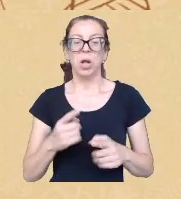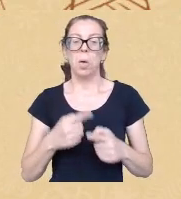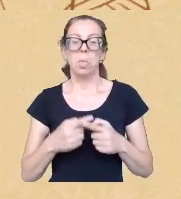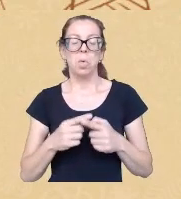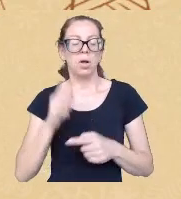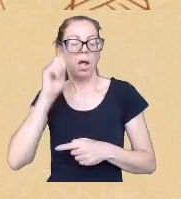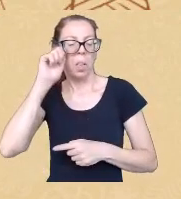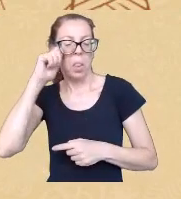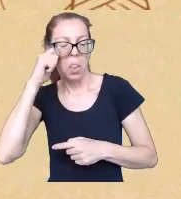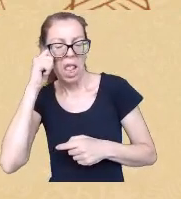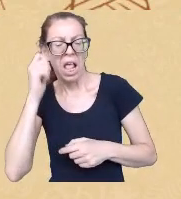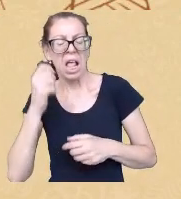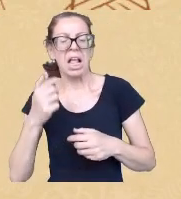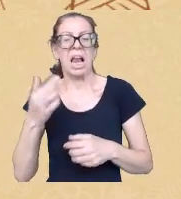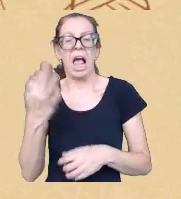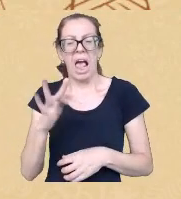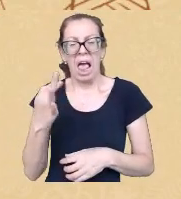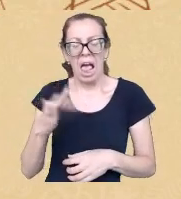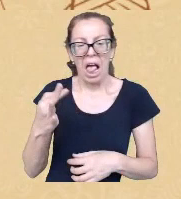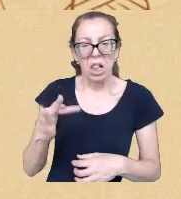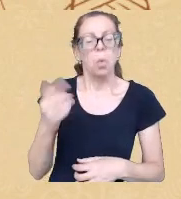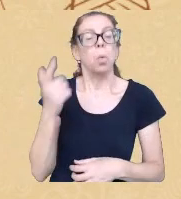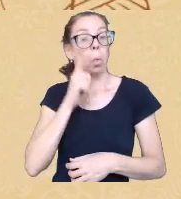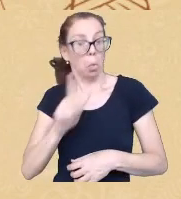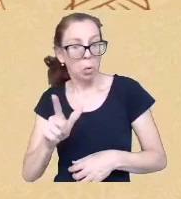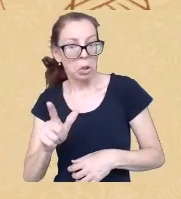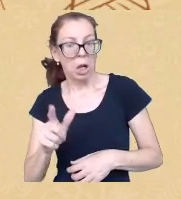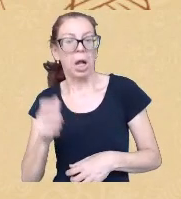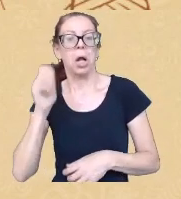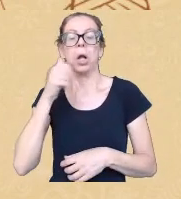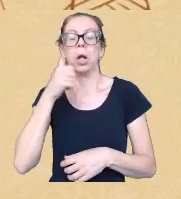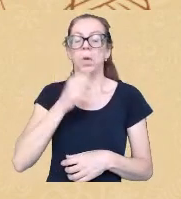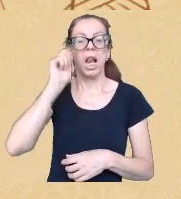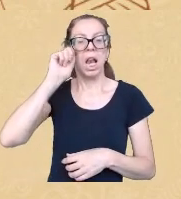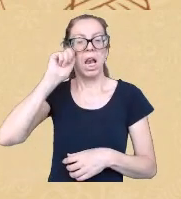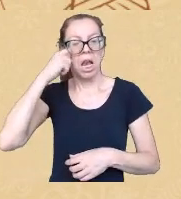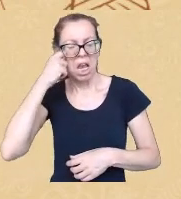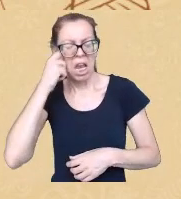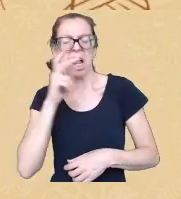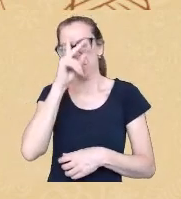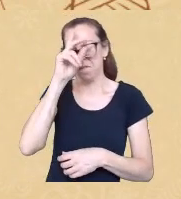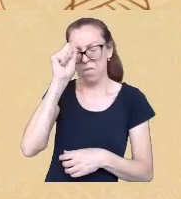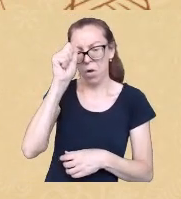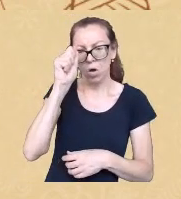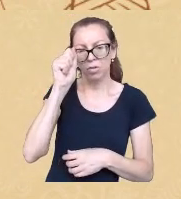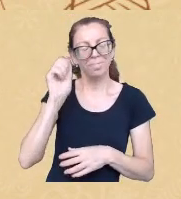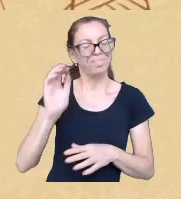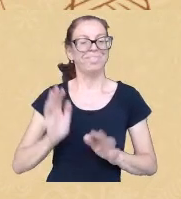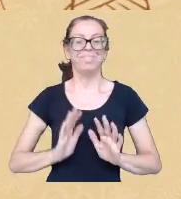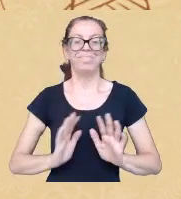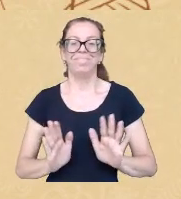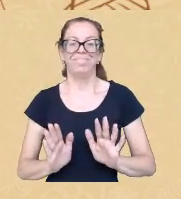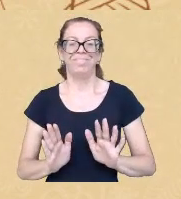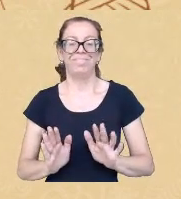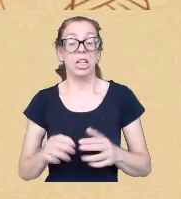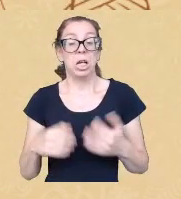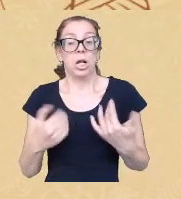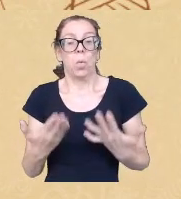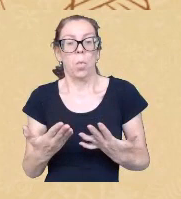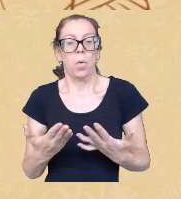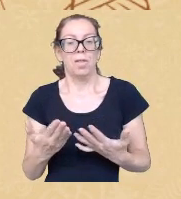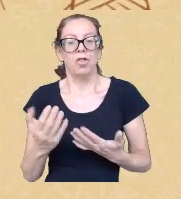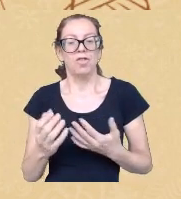negra dá conta de tudo mulher negra é forte e quando a gente vai criando esse